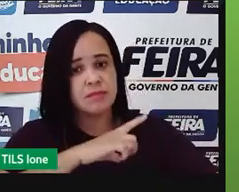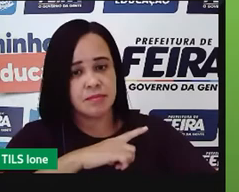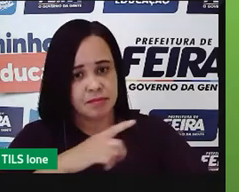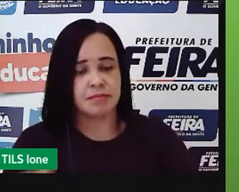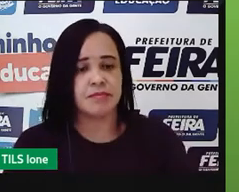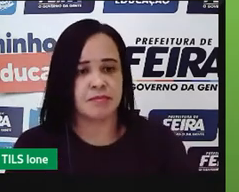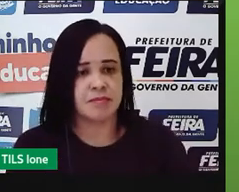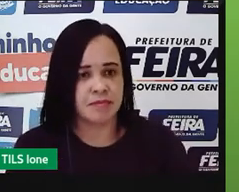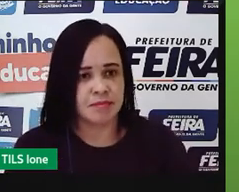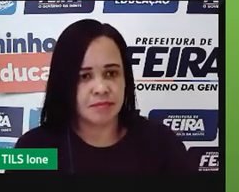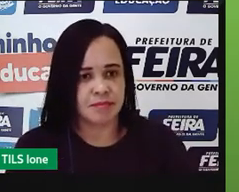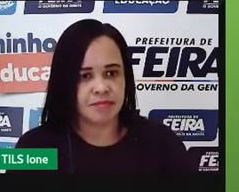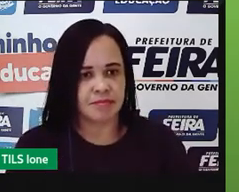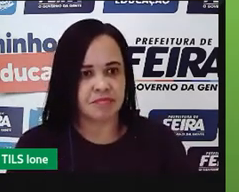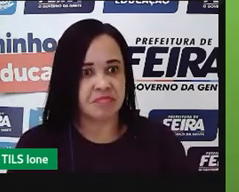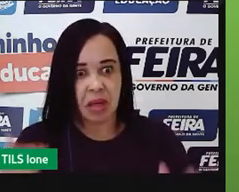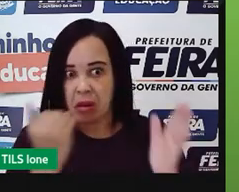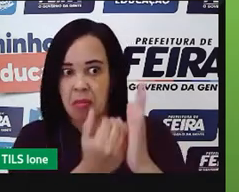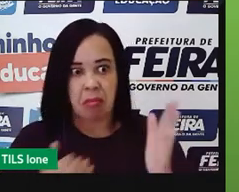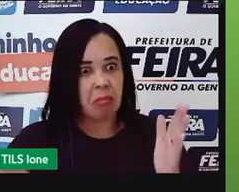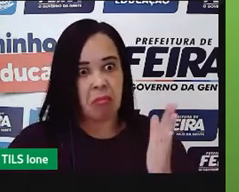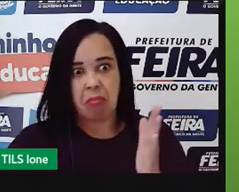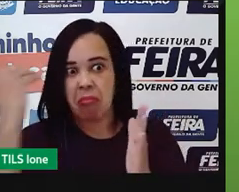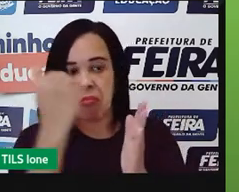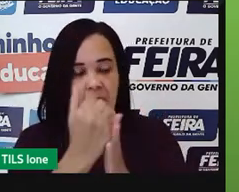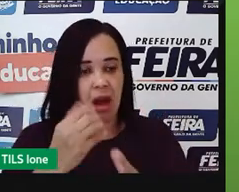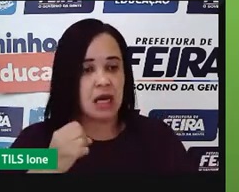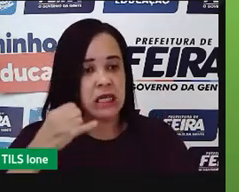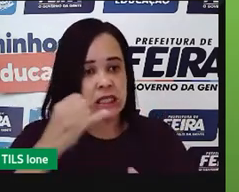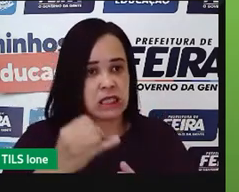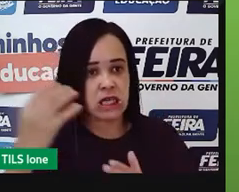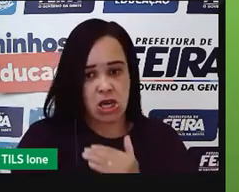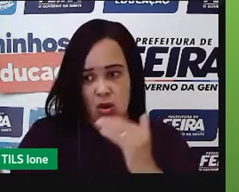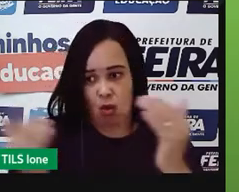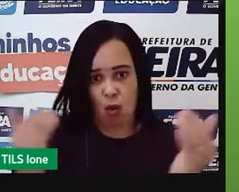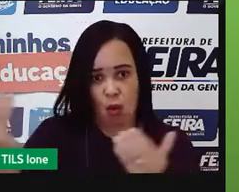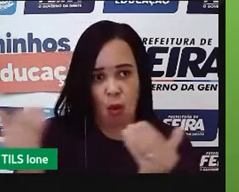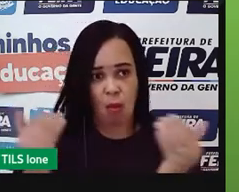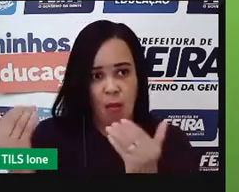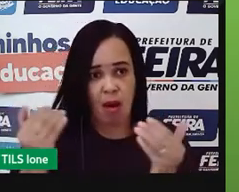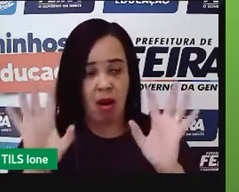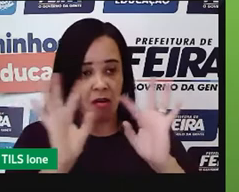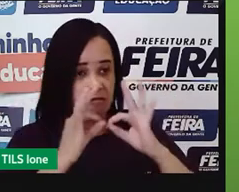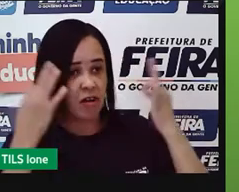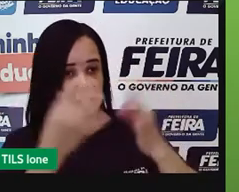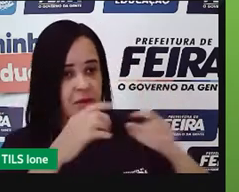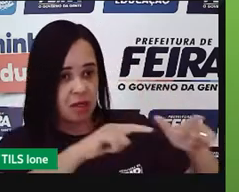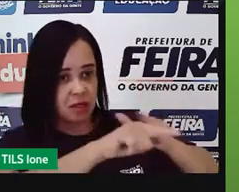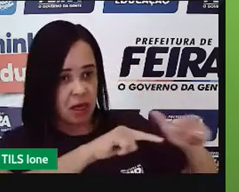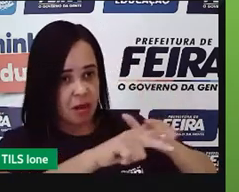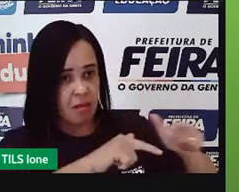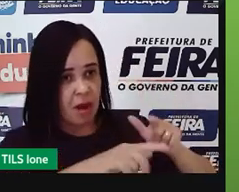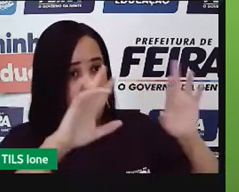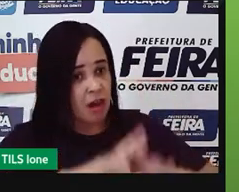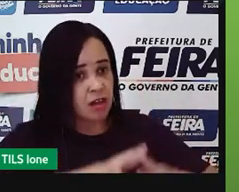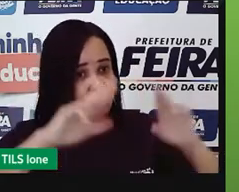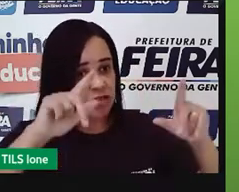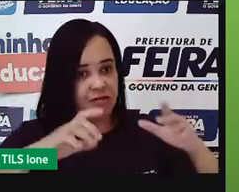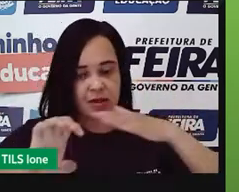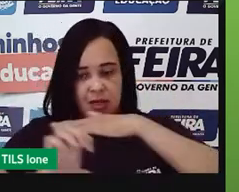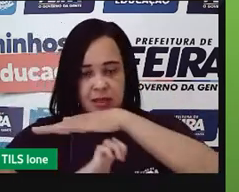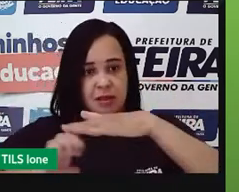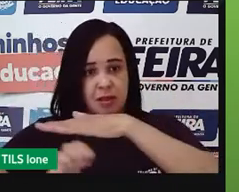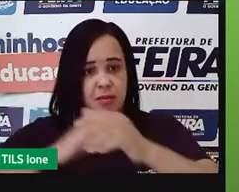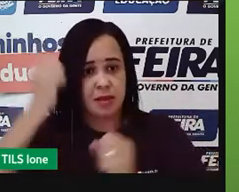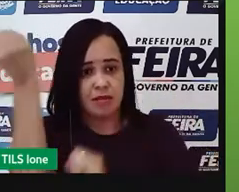vamos dizer assim, é exorbitante, né, comparado quando você bota com agricultura de subsistência, que você só bota a semente lá e